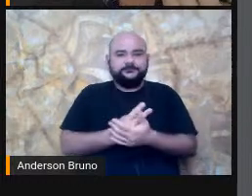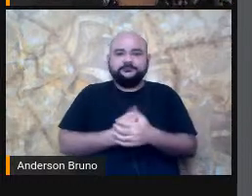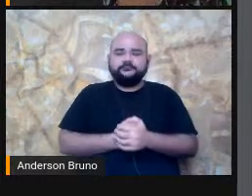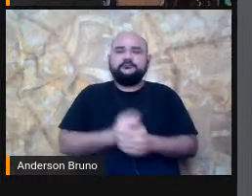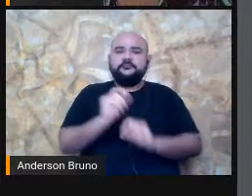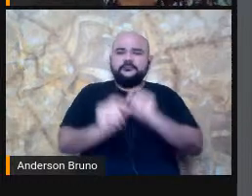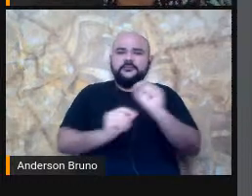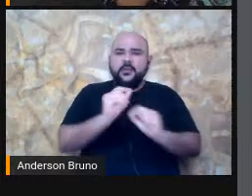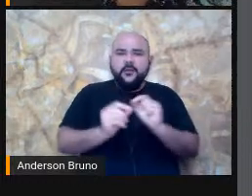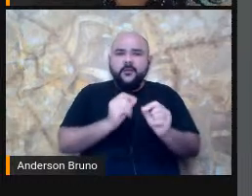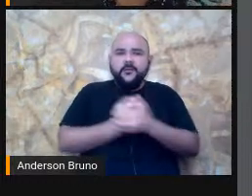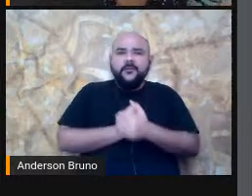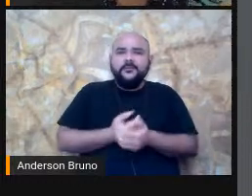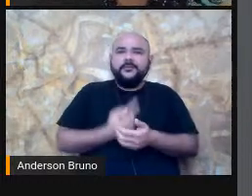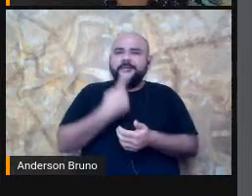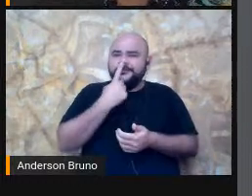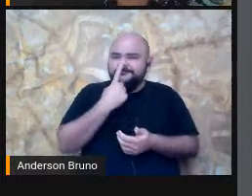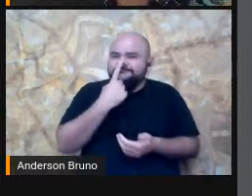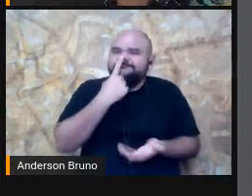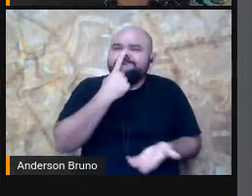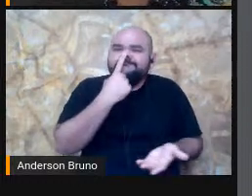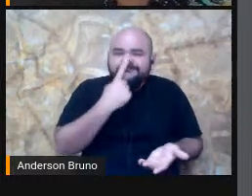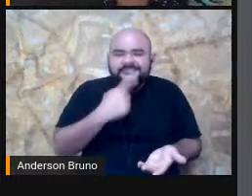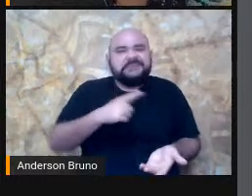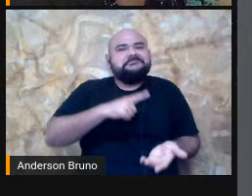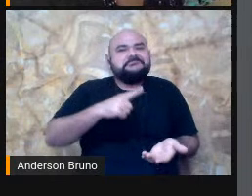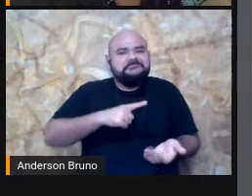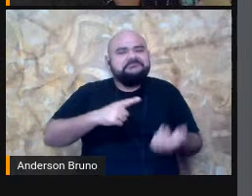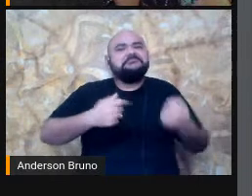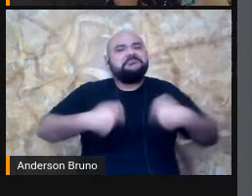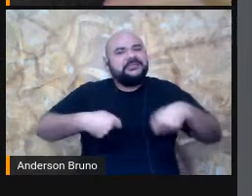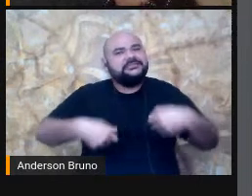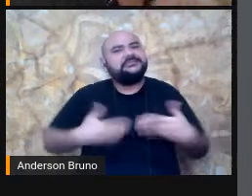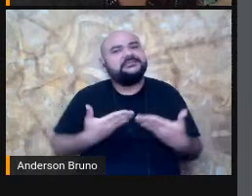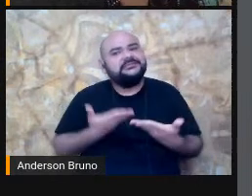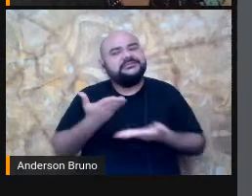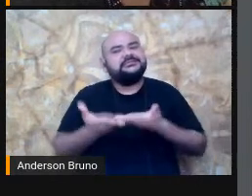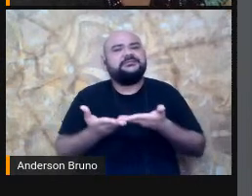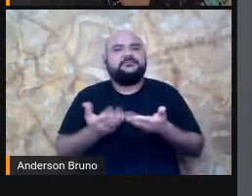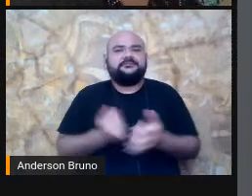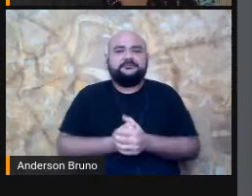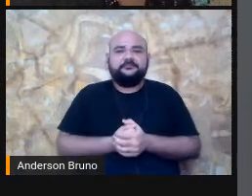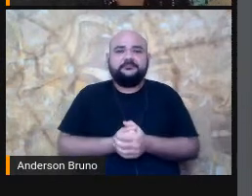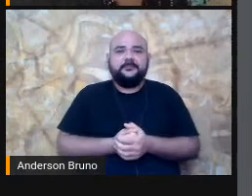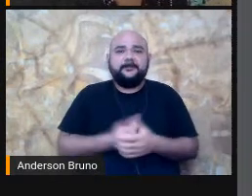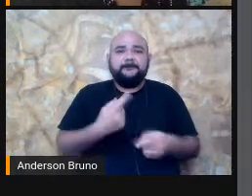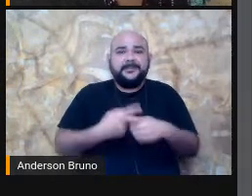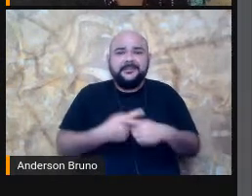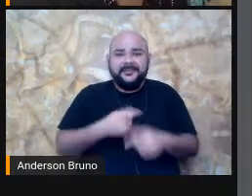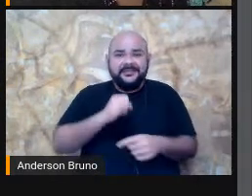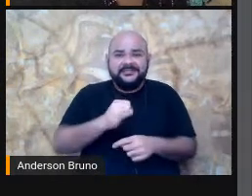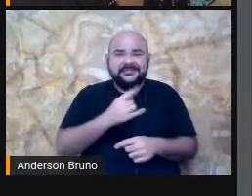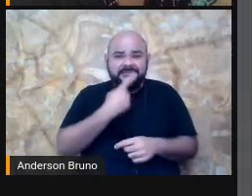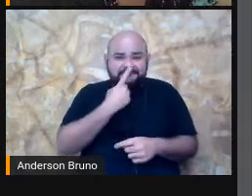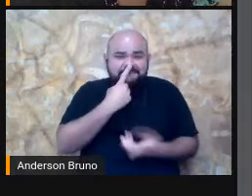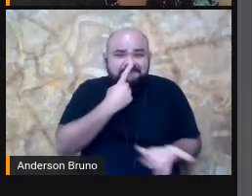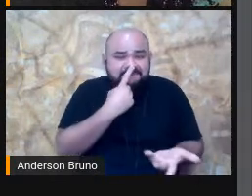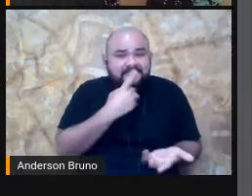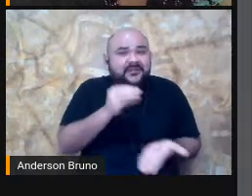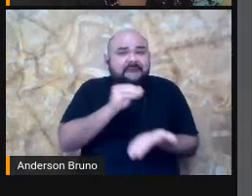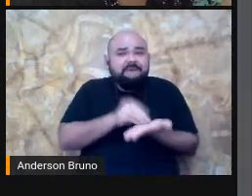aproximar Disso Pode passar Porque se não É A